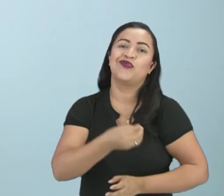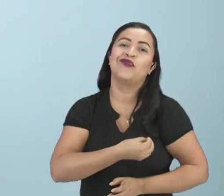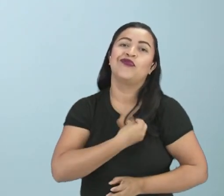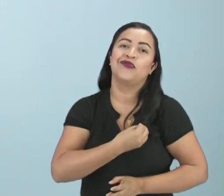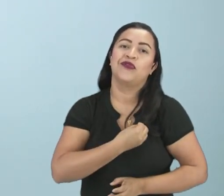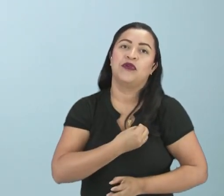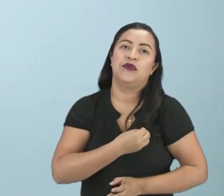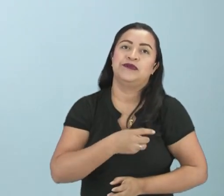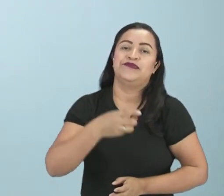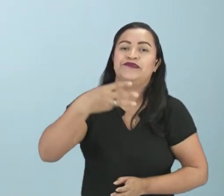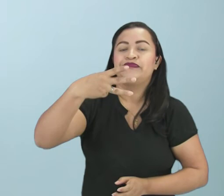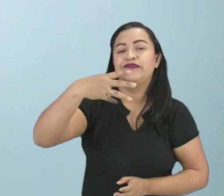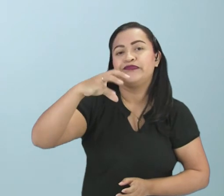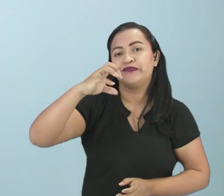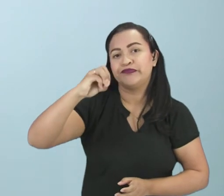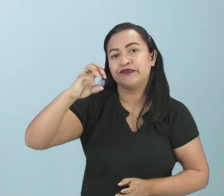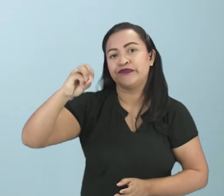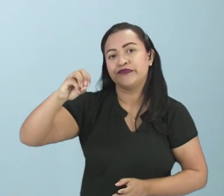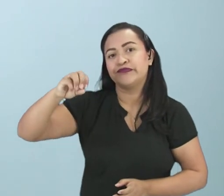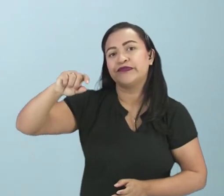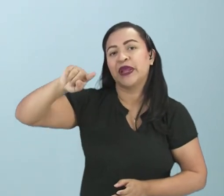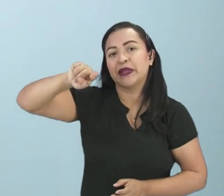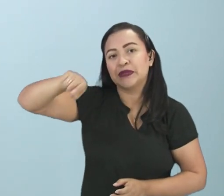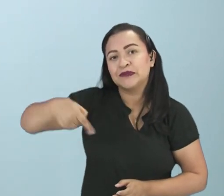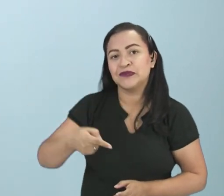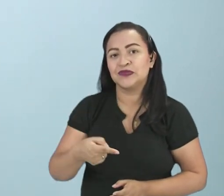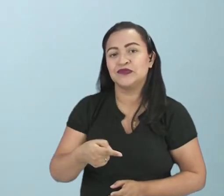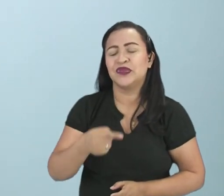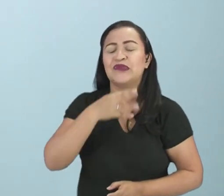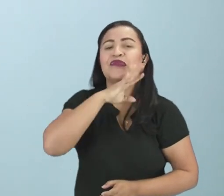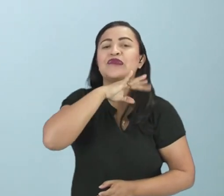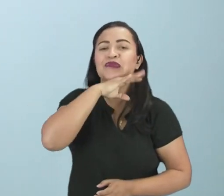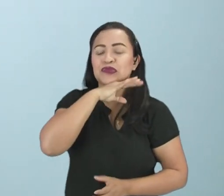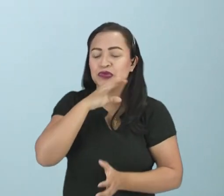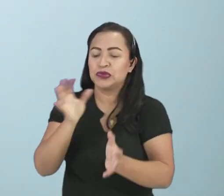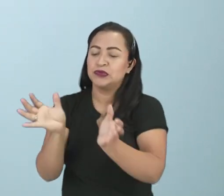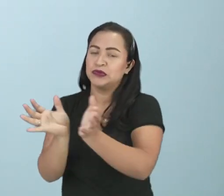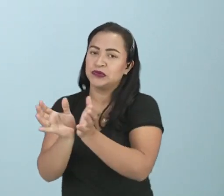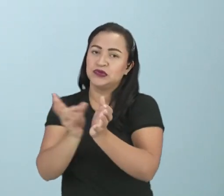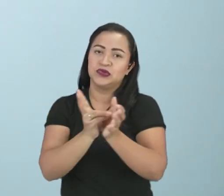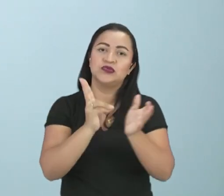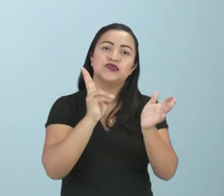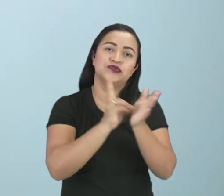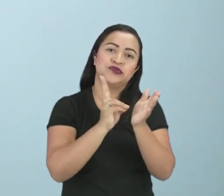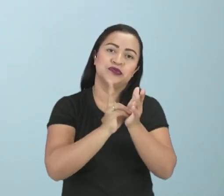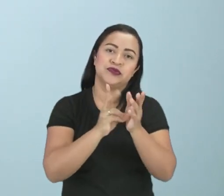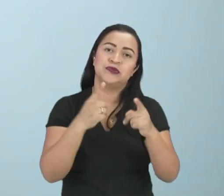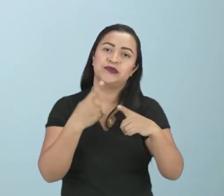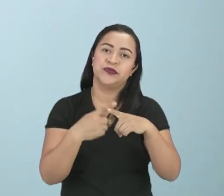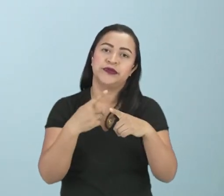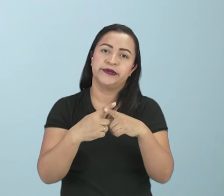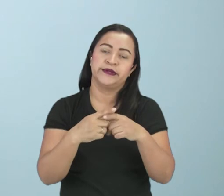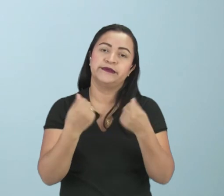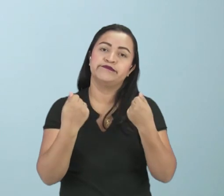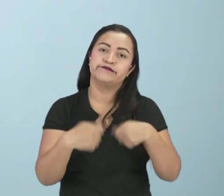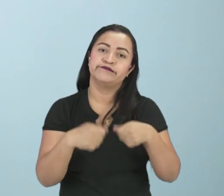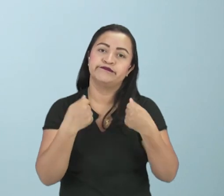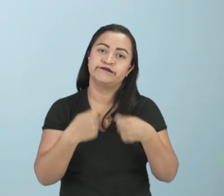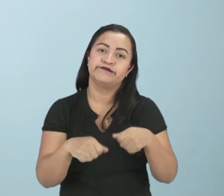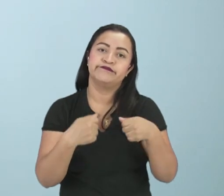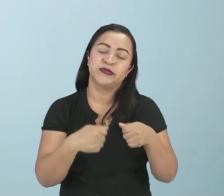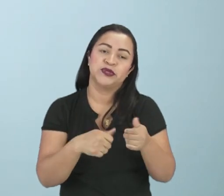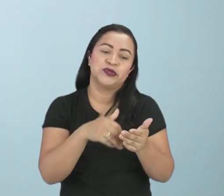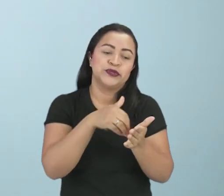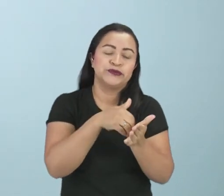ruim para aqueles povos que viviam naquele local, que tiveram que sair do local onde habitavam